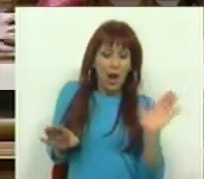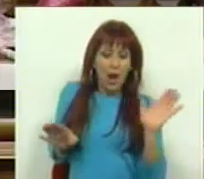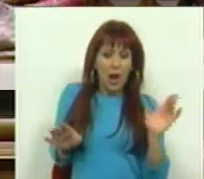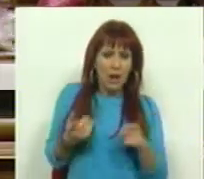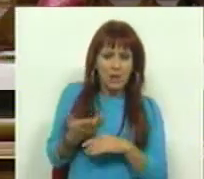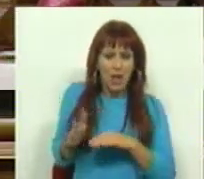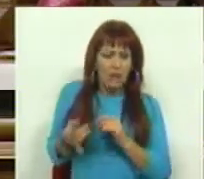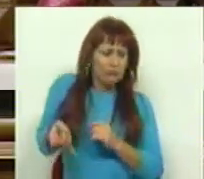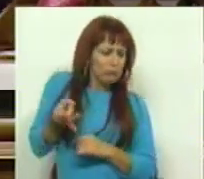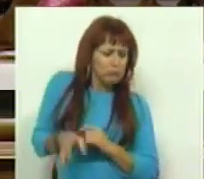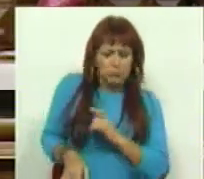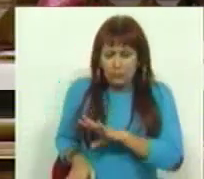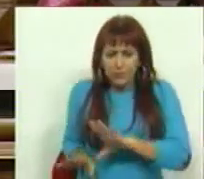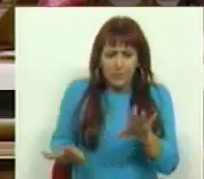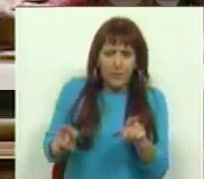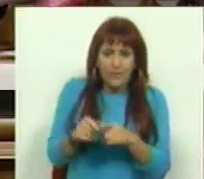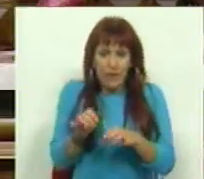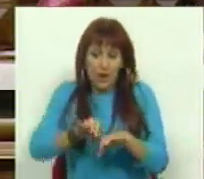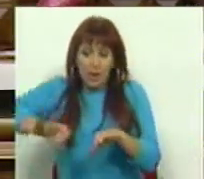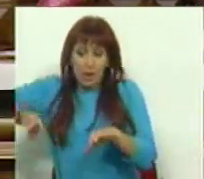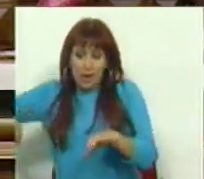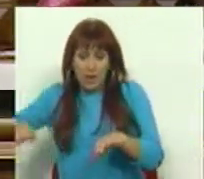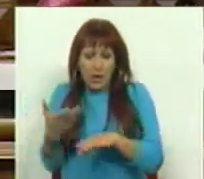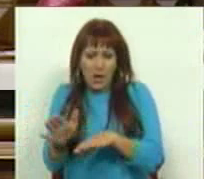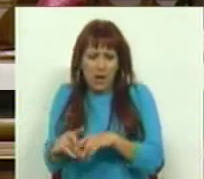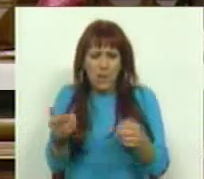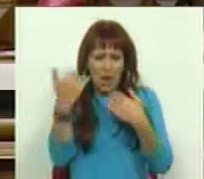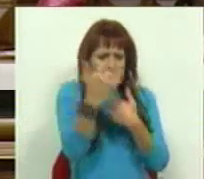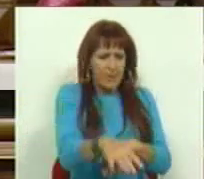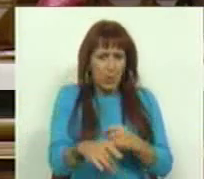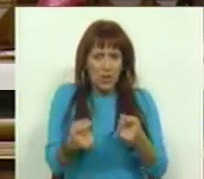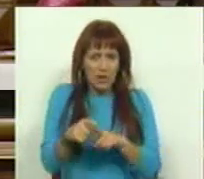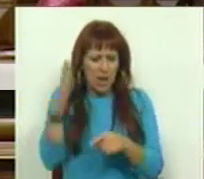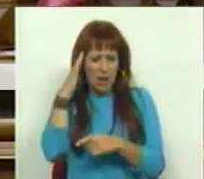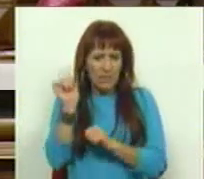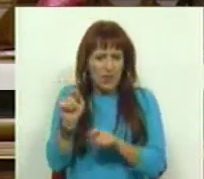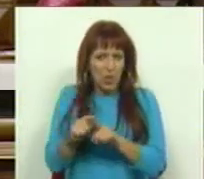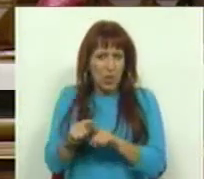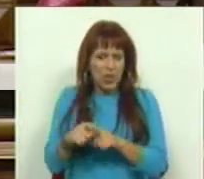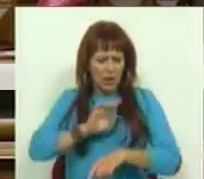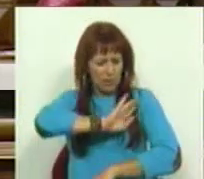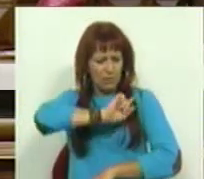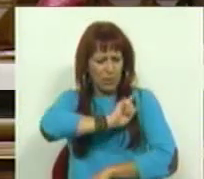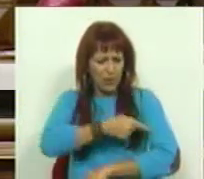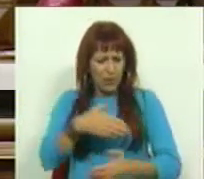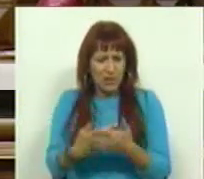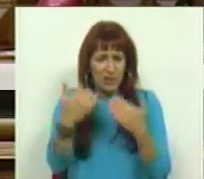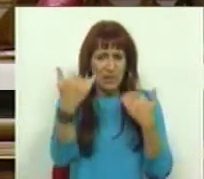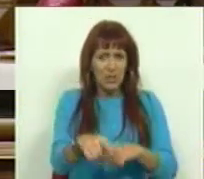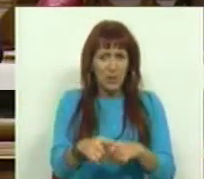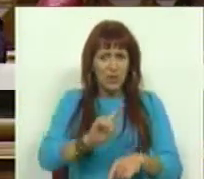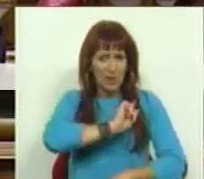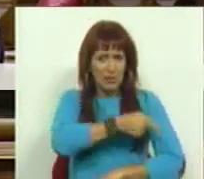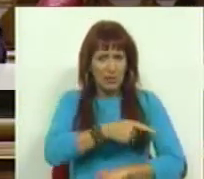navegar por cima, e, portanto, têm ficado ausentes desta limitação, desta capacidade de fortalecer limites, de